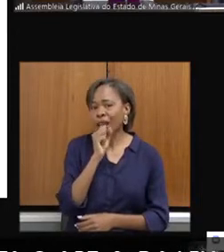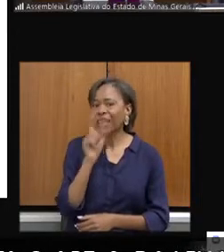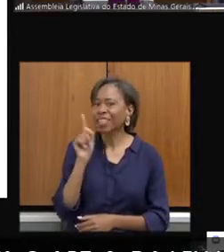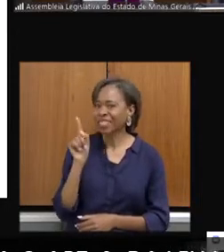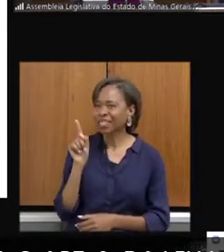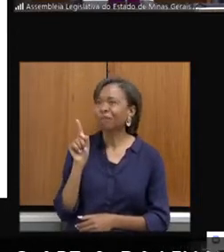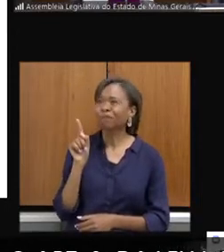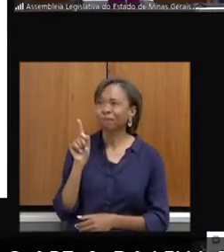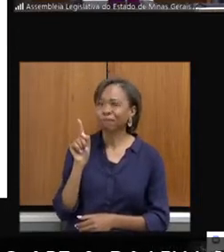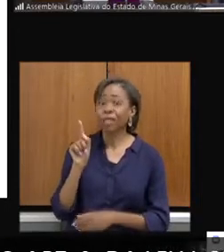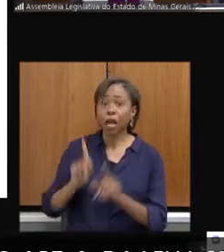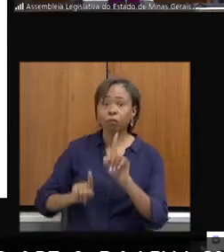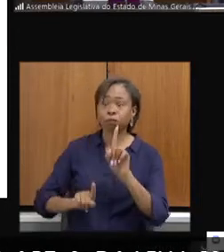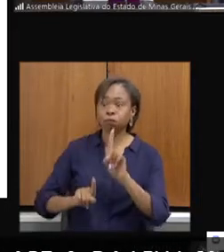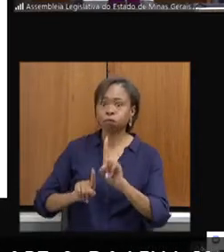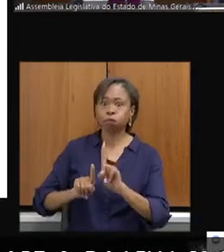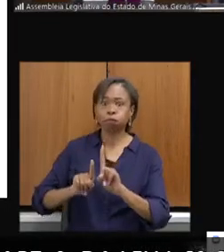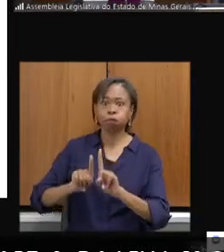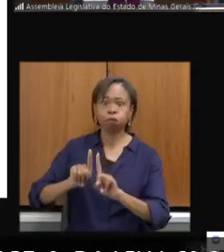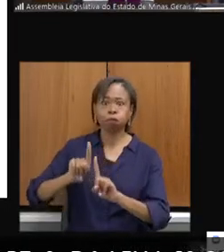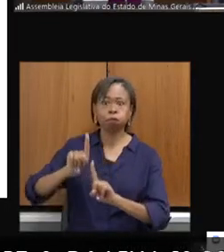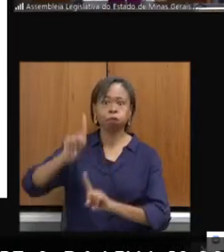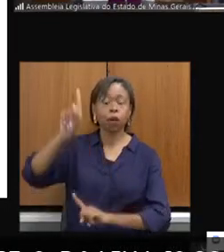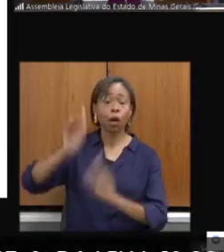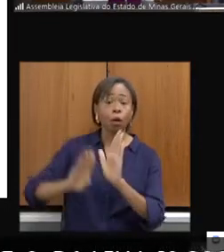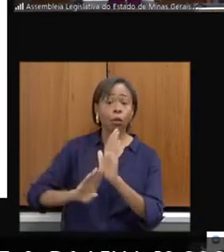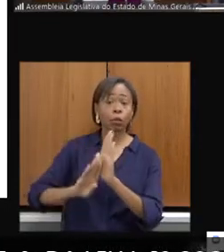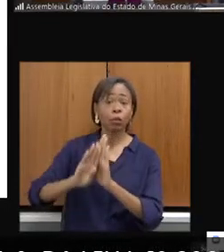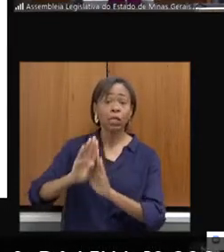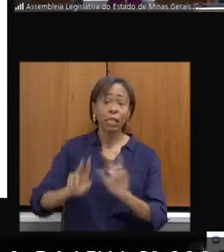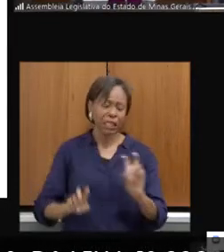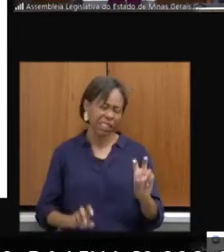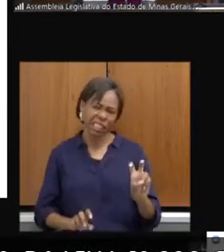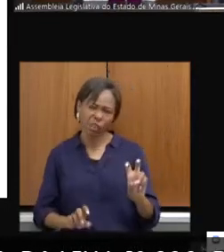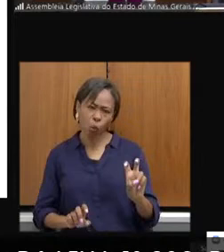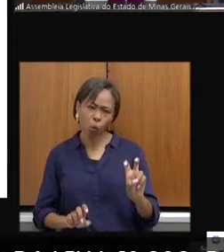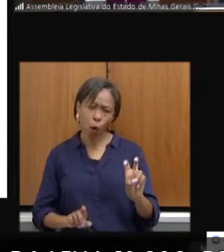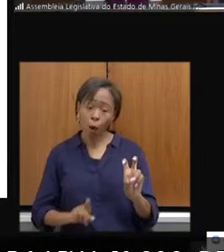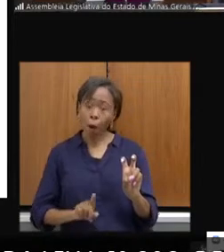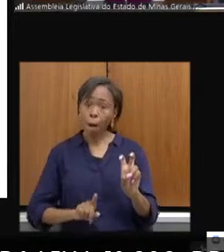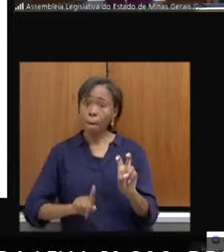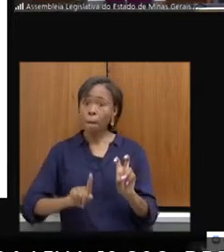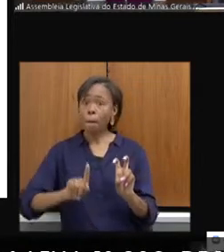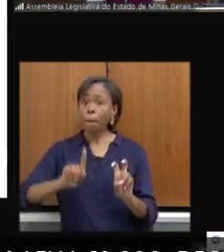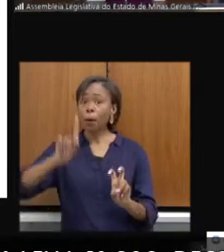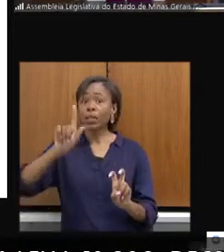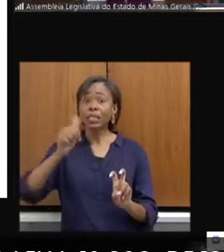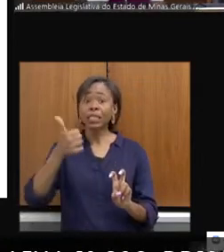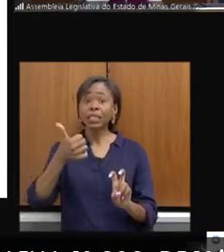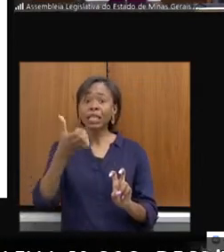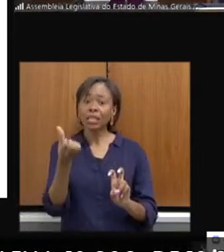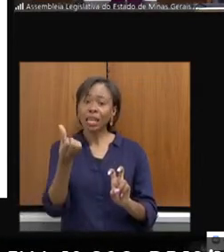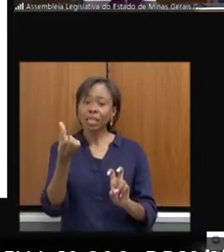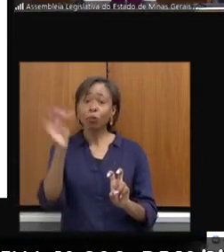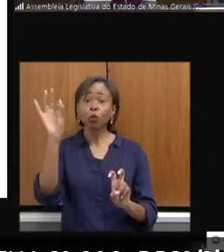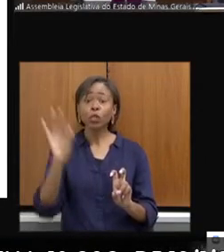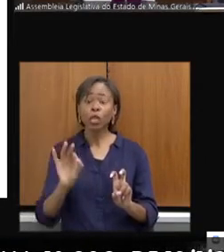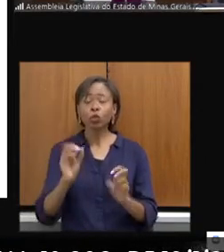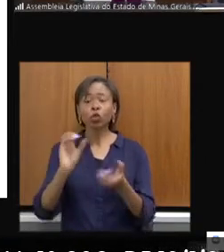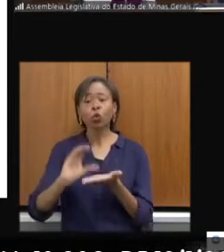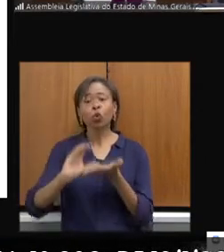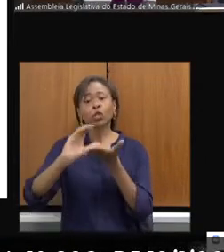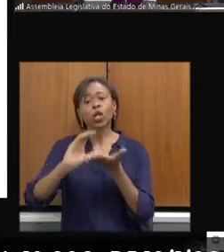grande crescimento, houve um crescimento de 5% para 16% do número de conselhos criados. Isso